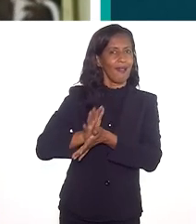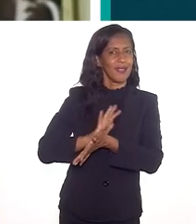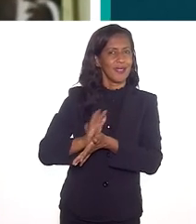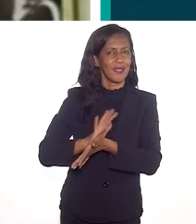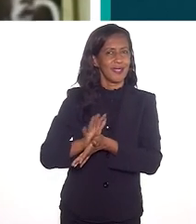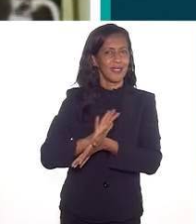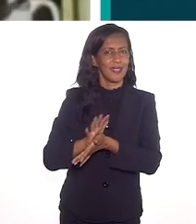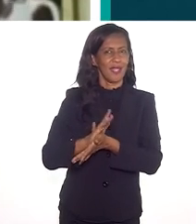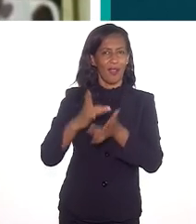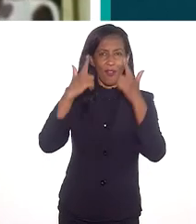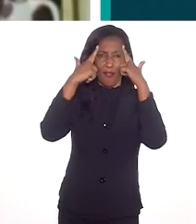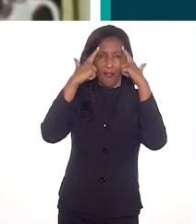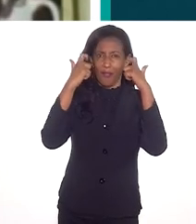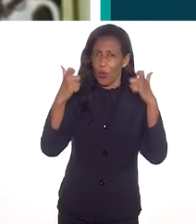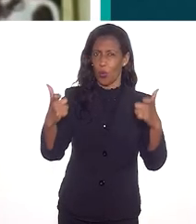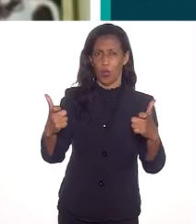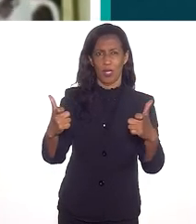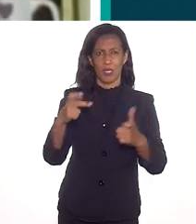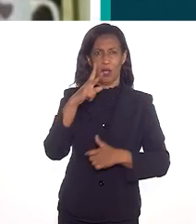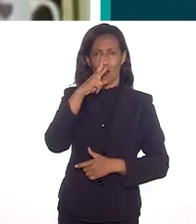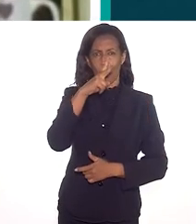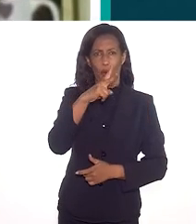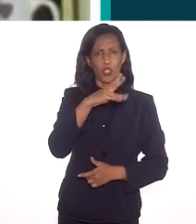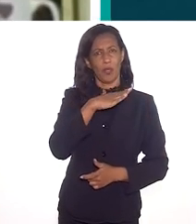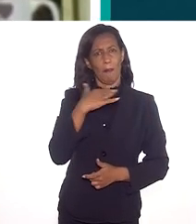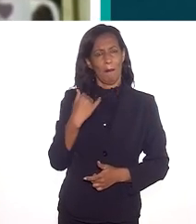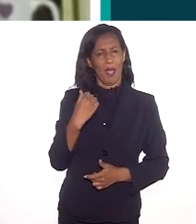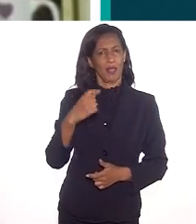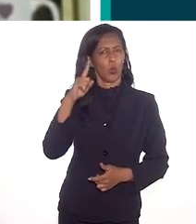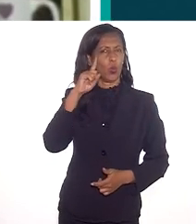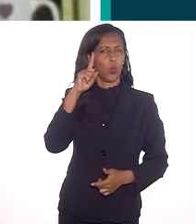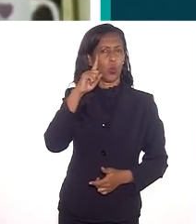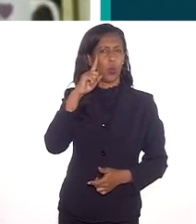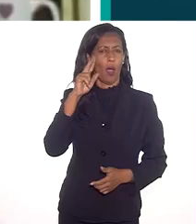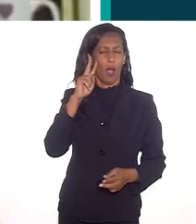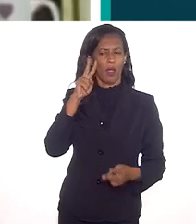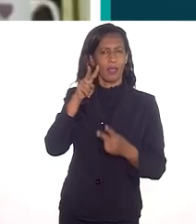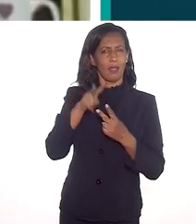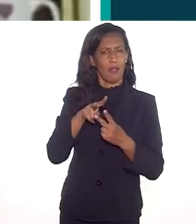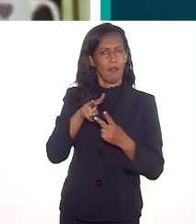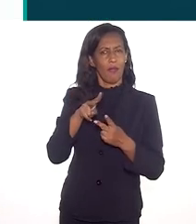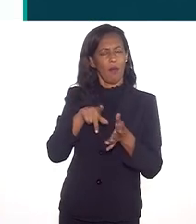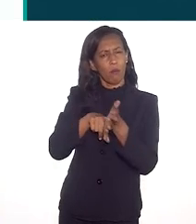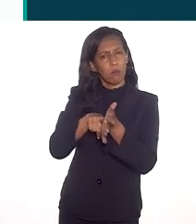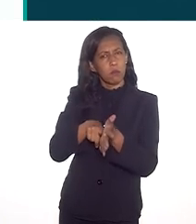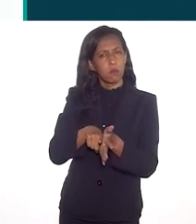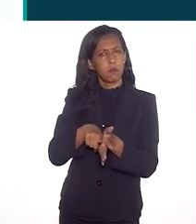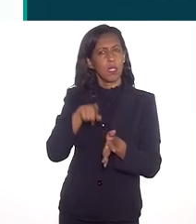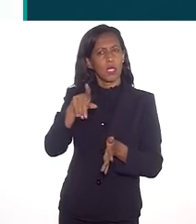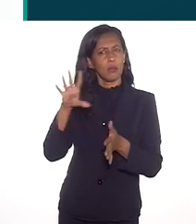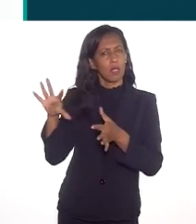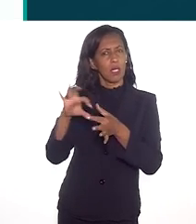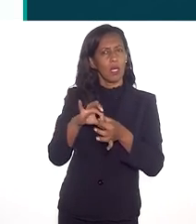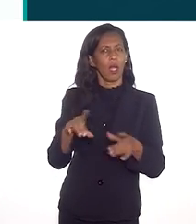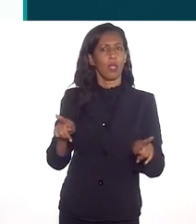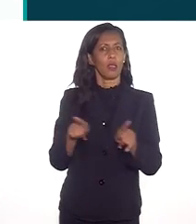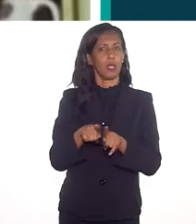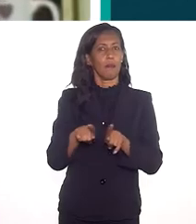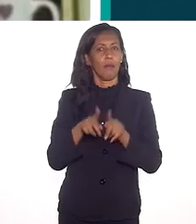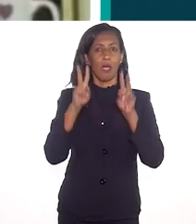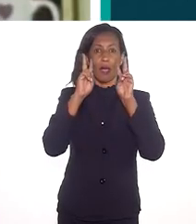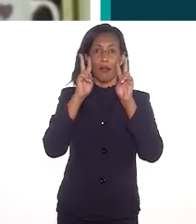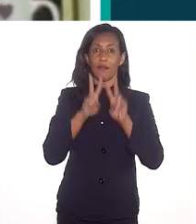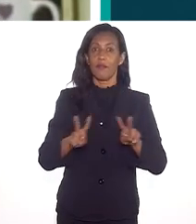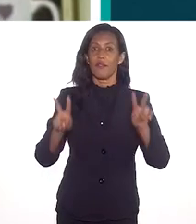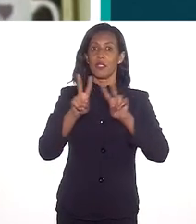que pensar que a questão do racismo que é uma violência extrema e que mata cotidianamente, a gente tem que ver e verificar sempre